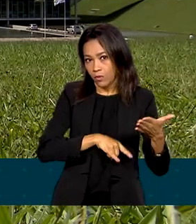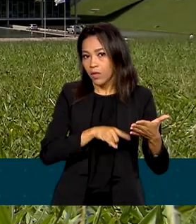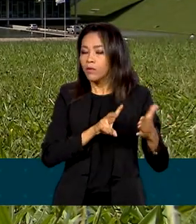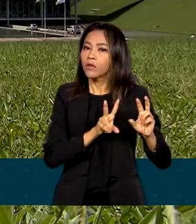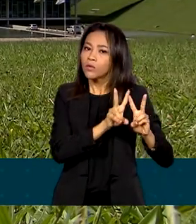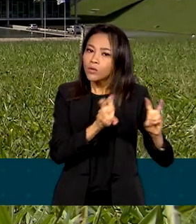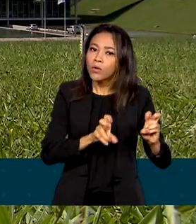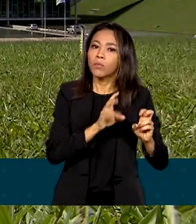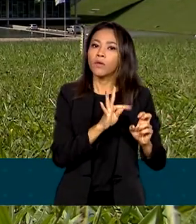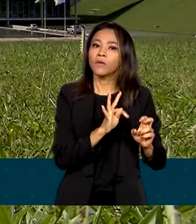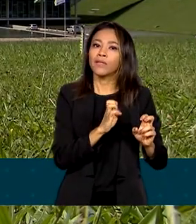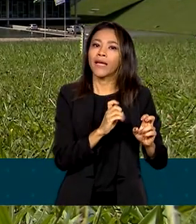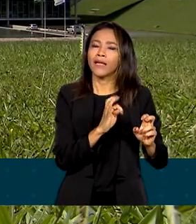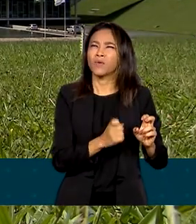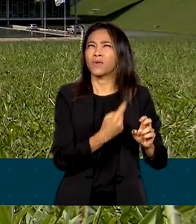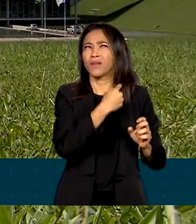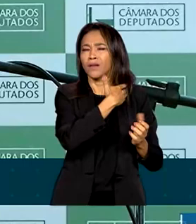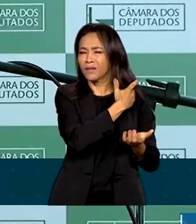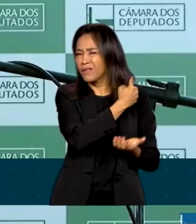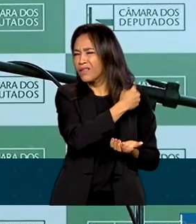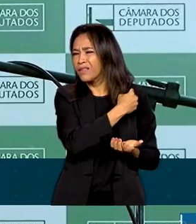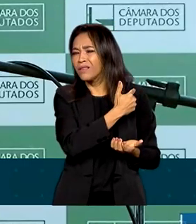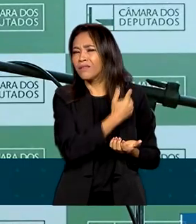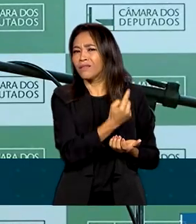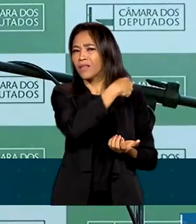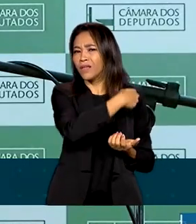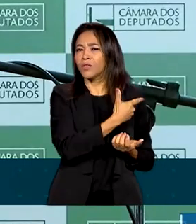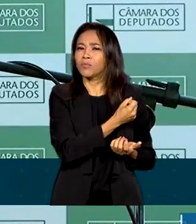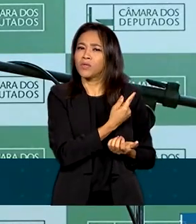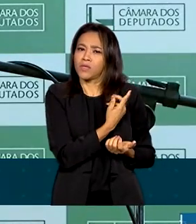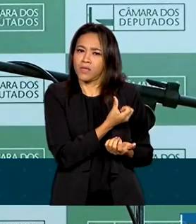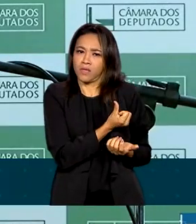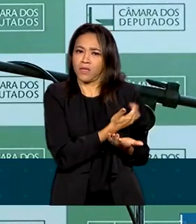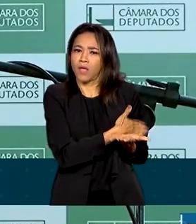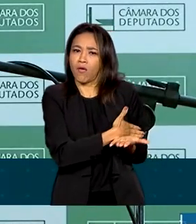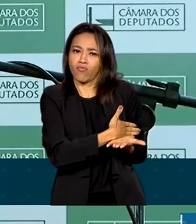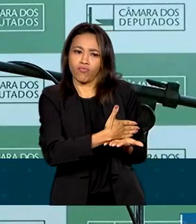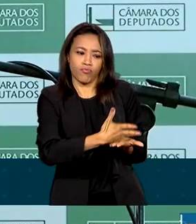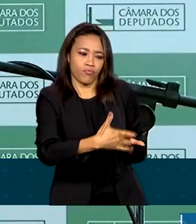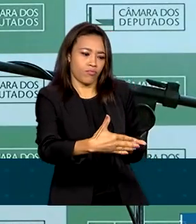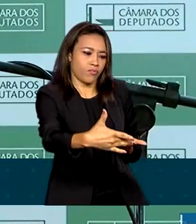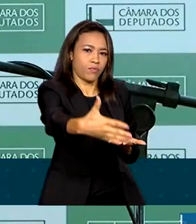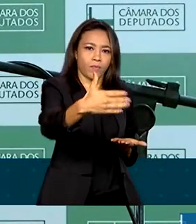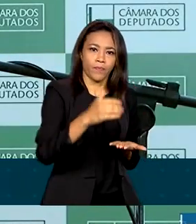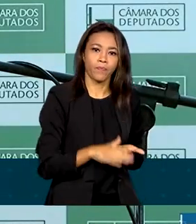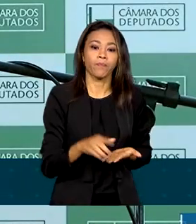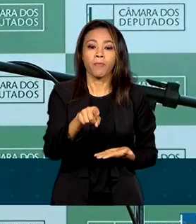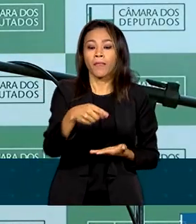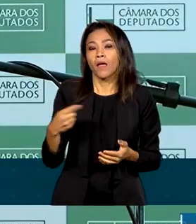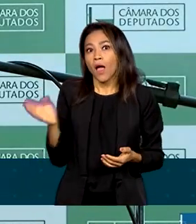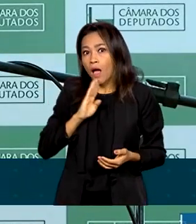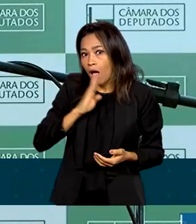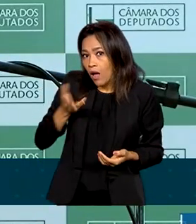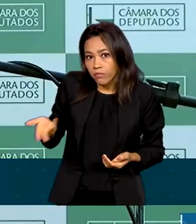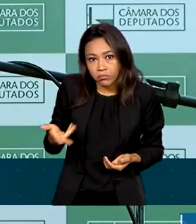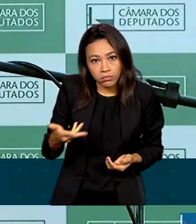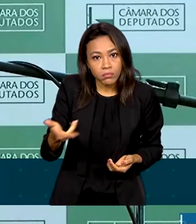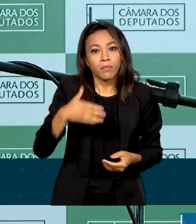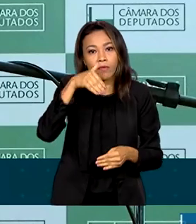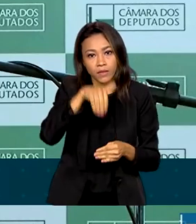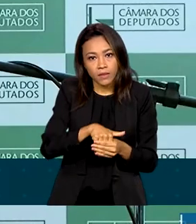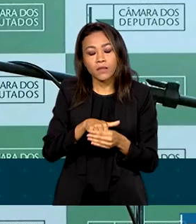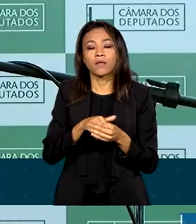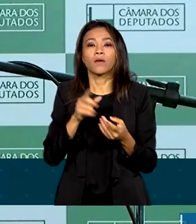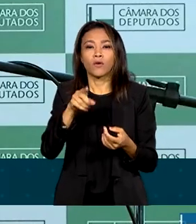desde 2016. Tem um ambiente político no Congresso para tramitação e a votação o mais rápido possível. Inclusive, já ouvi